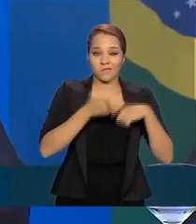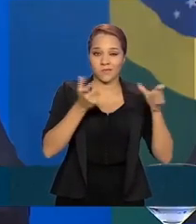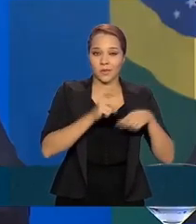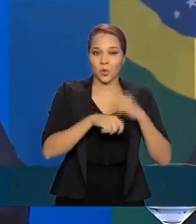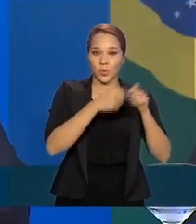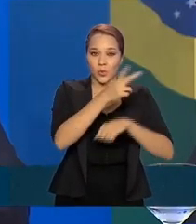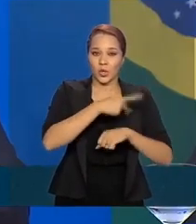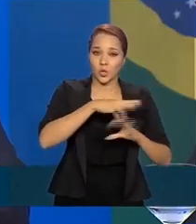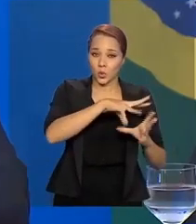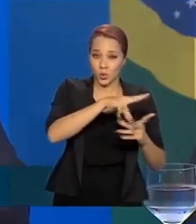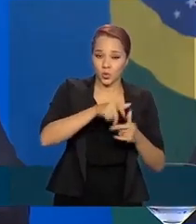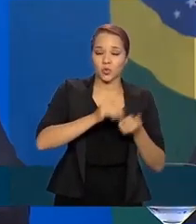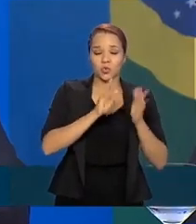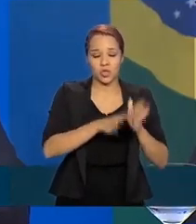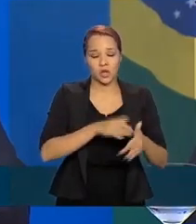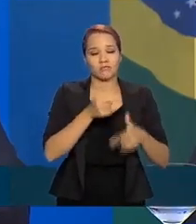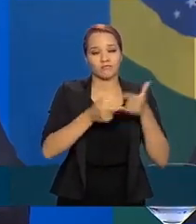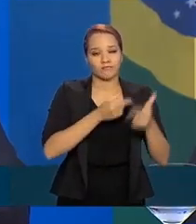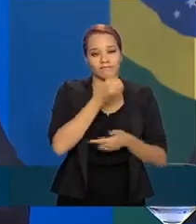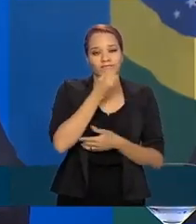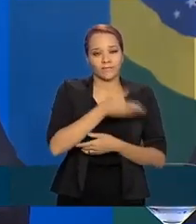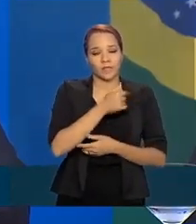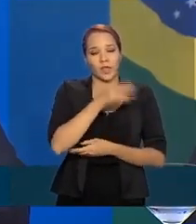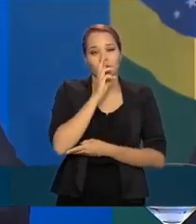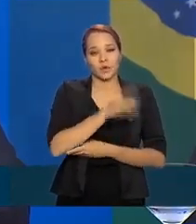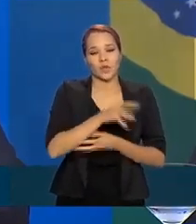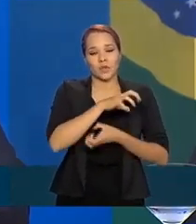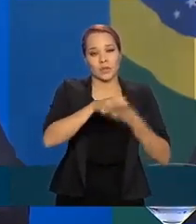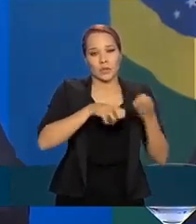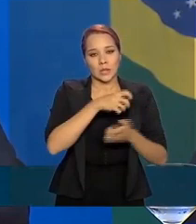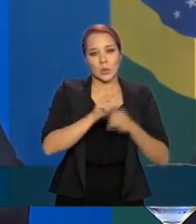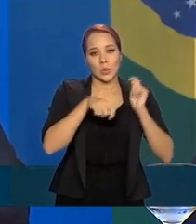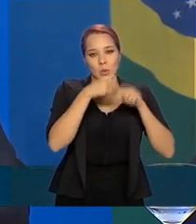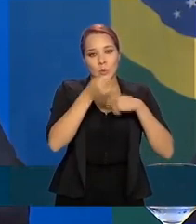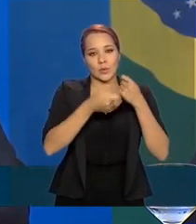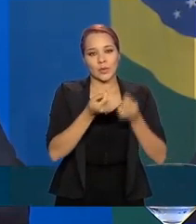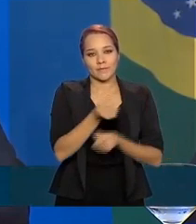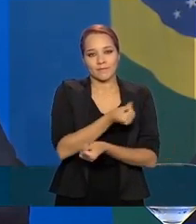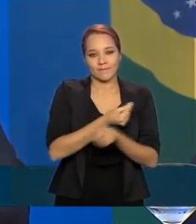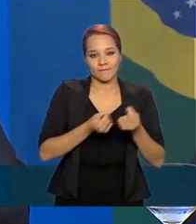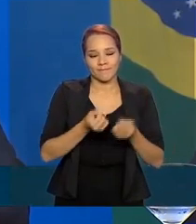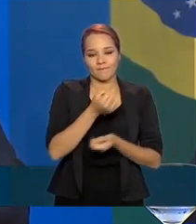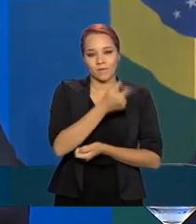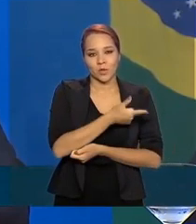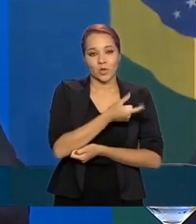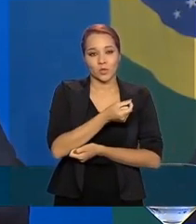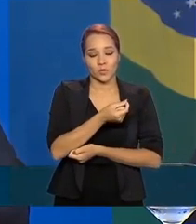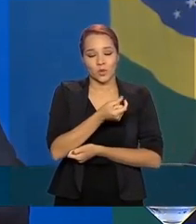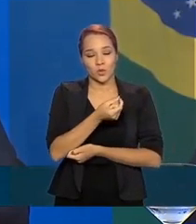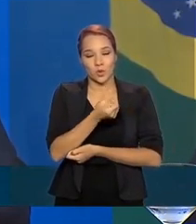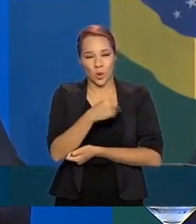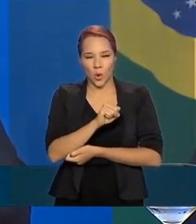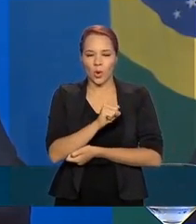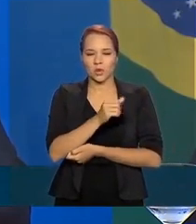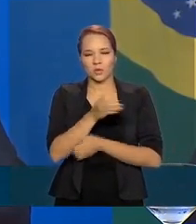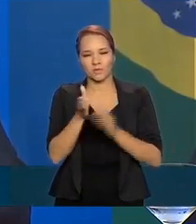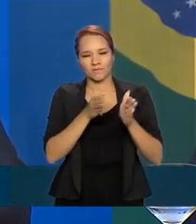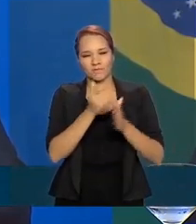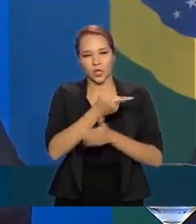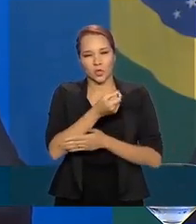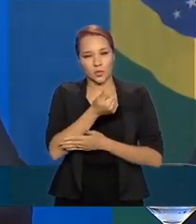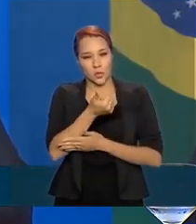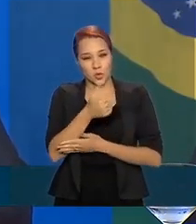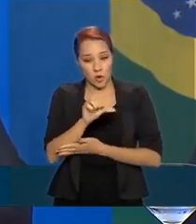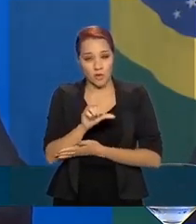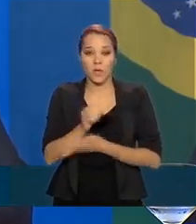já funcionou muito bem na resposta à crise econômica e financeira de 2008, 2009, e está se